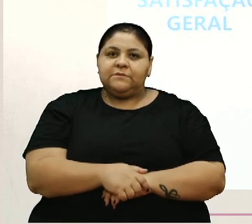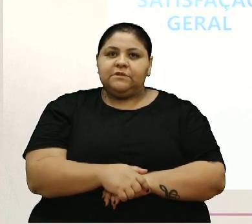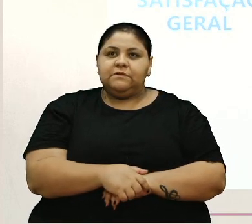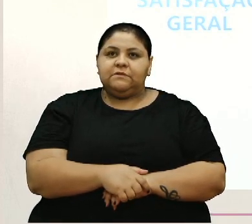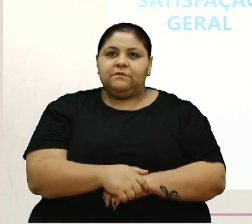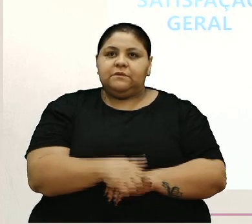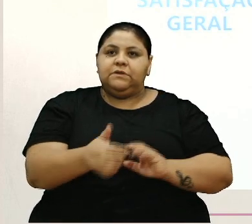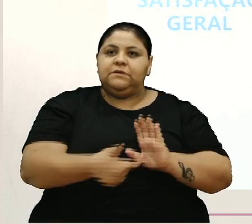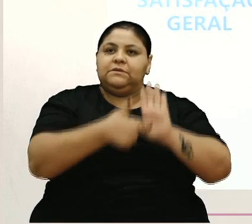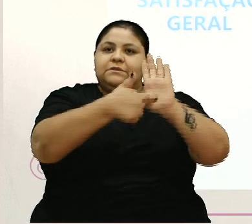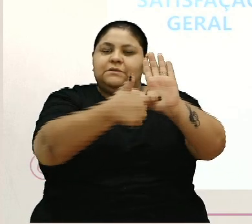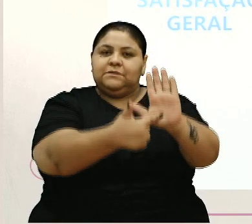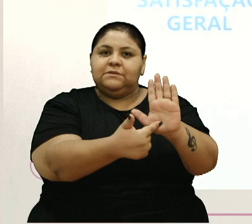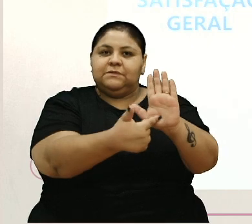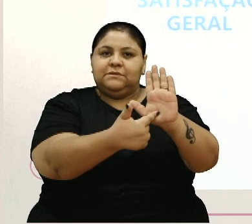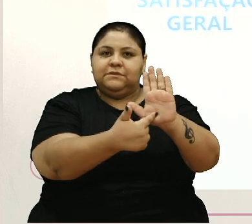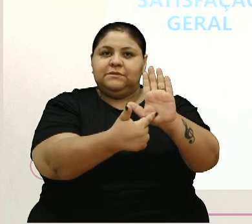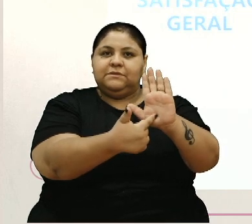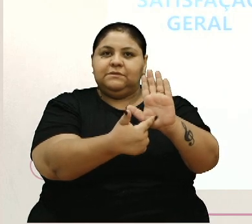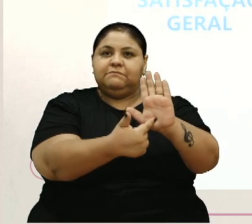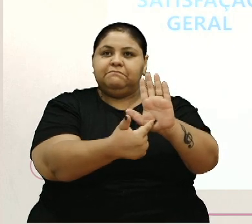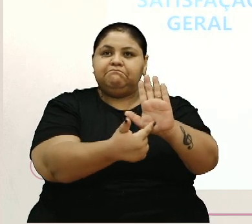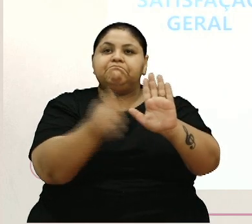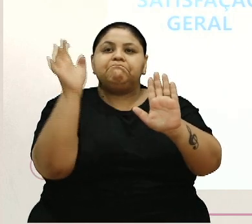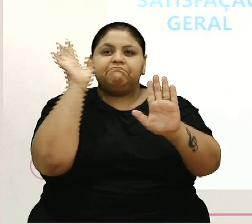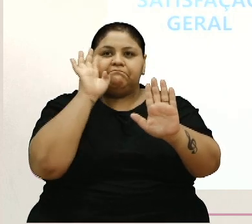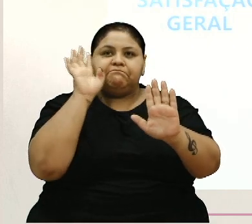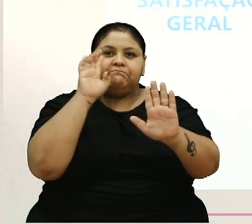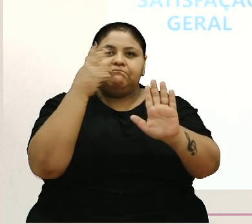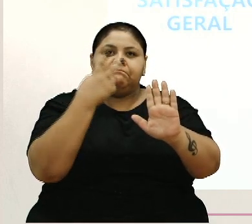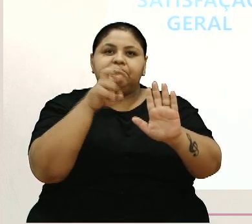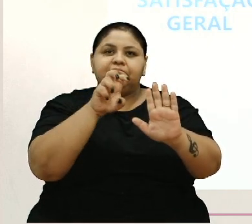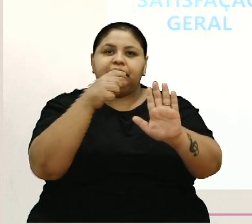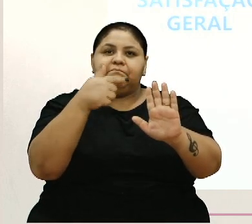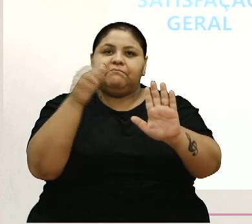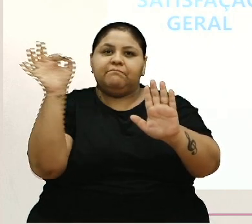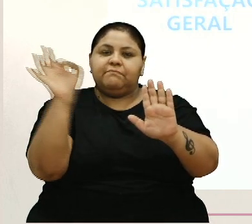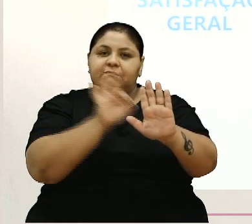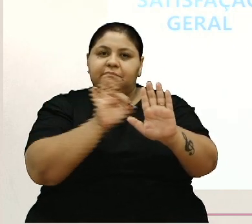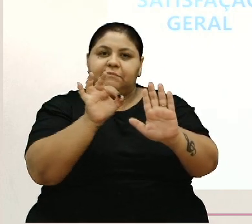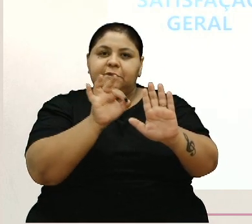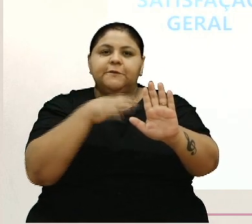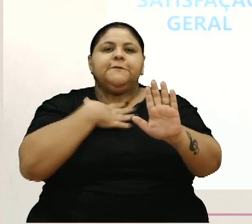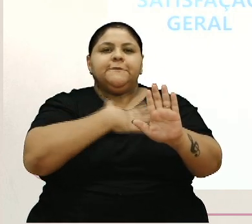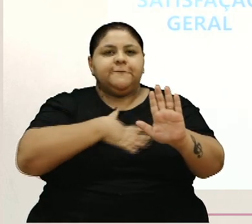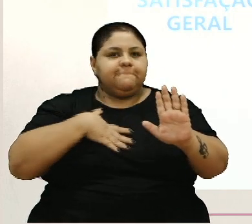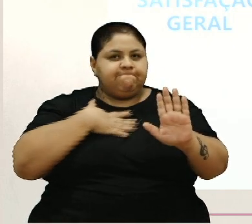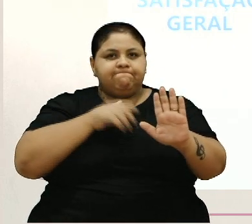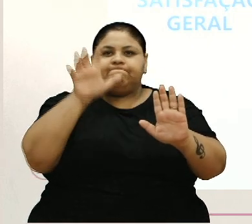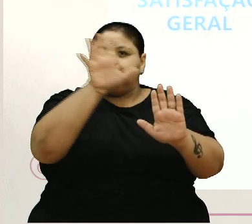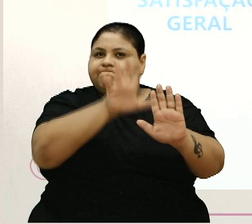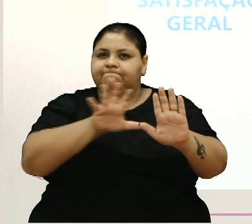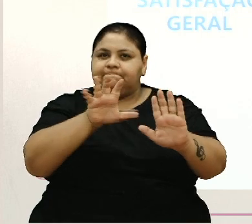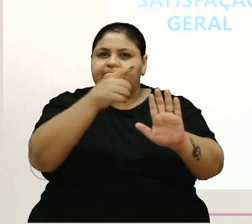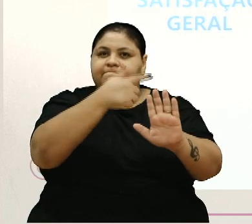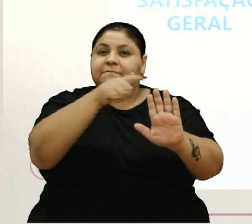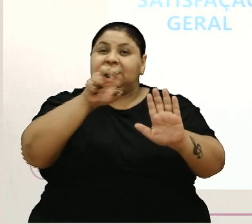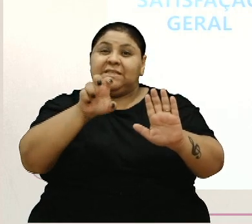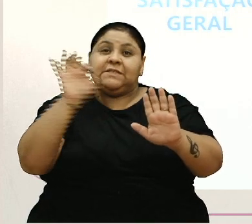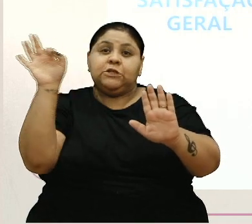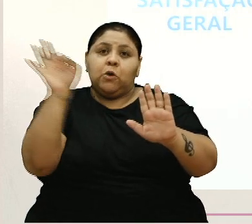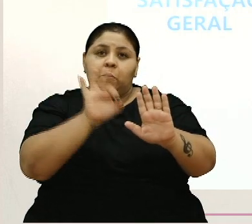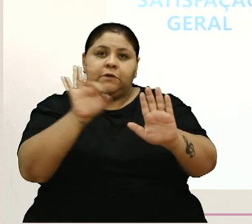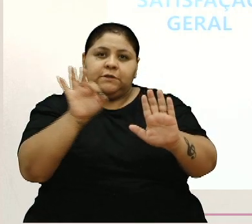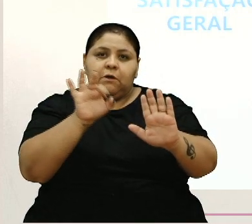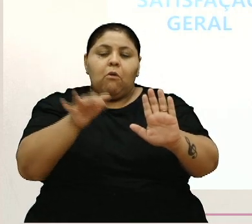Os expositores ali, é uma coisa interessante, 57% dos expositores tiveram uma satisfação geral da Festa da Uva, que parece baixo,